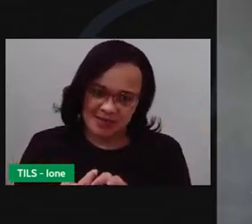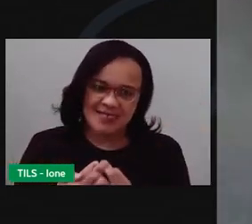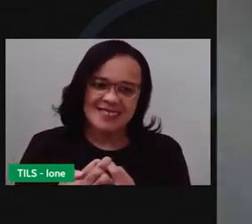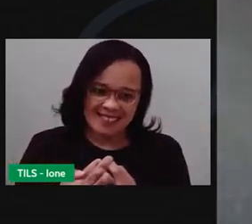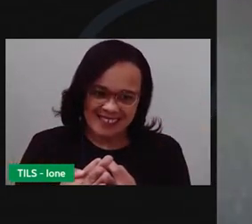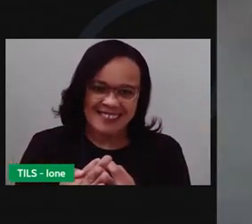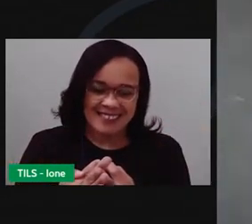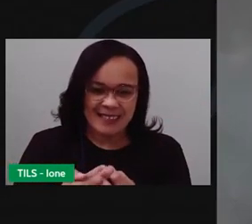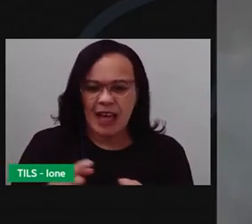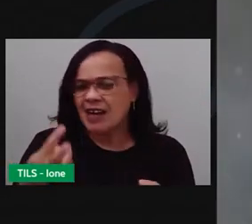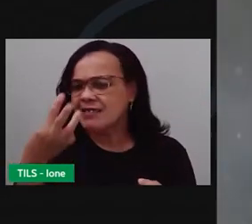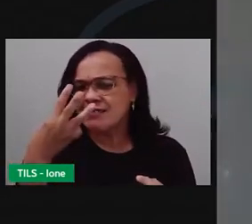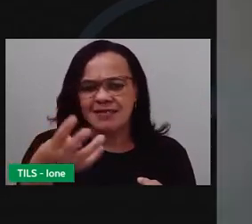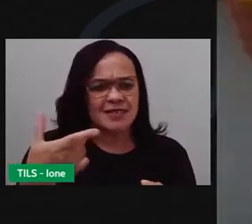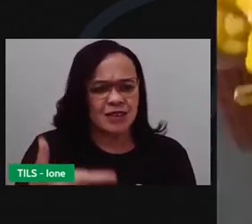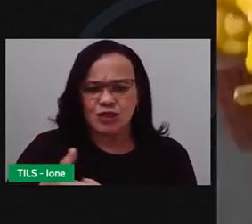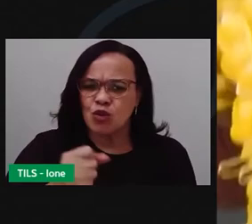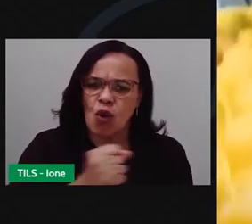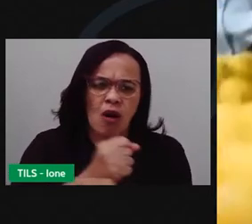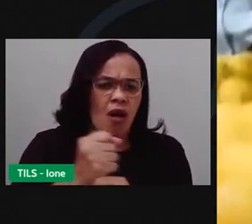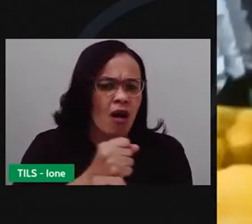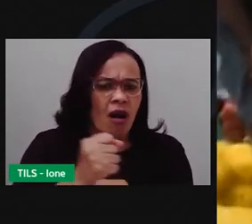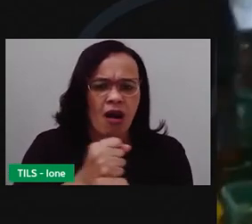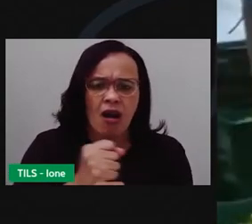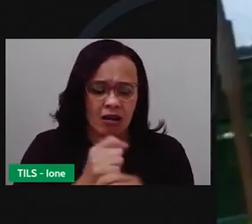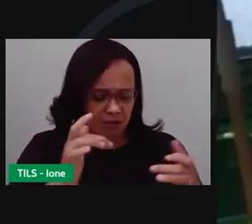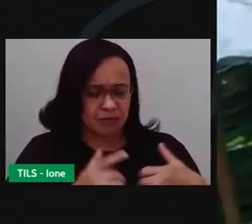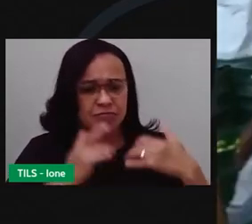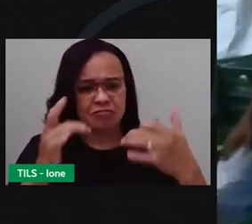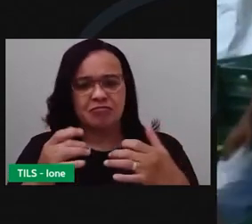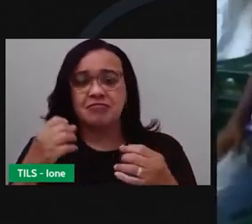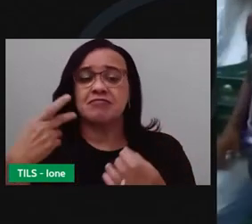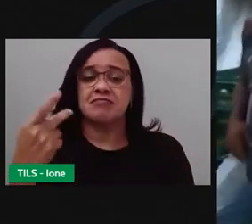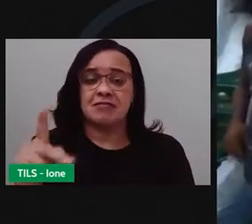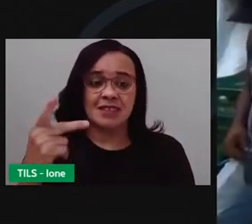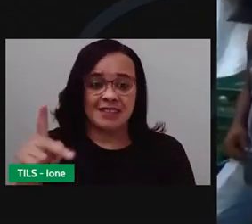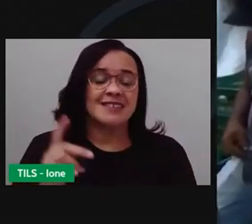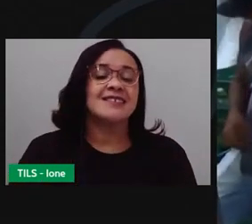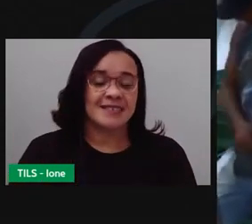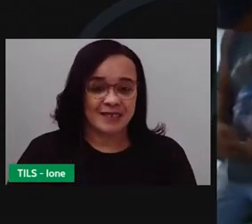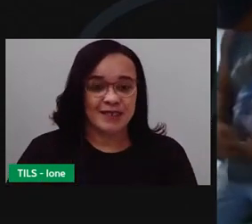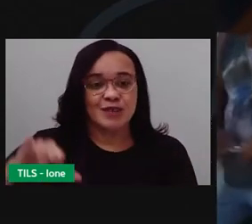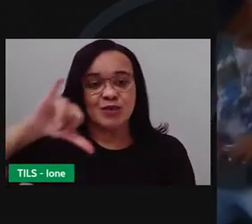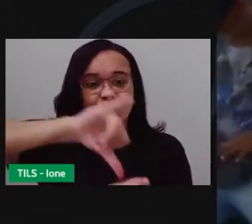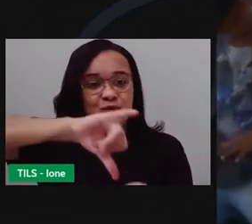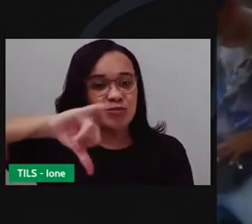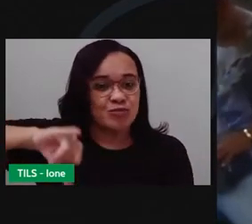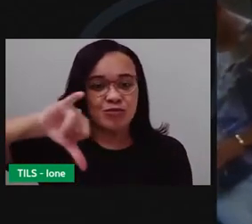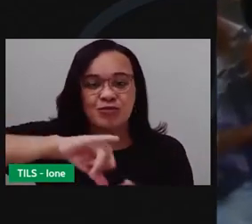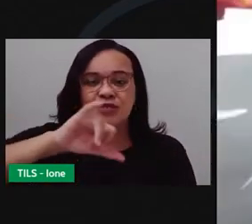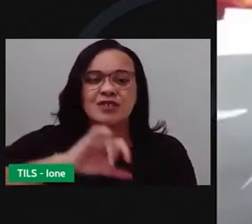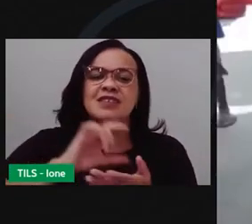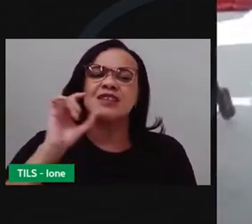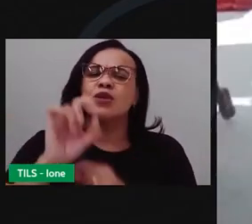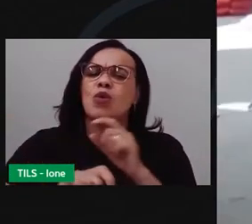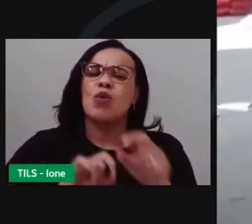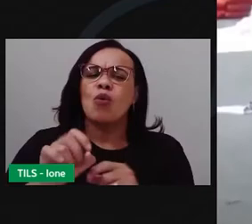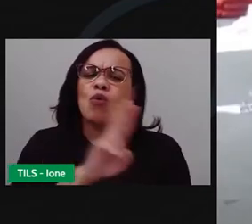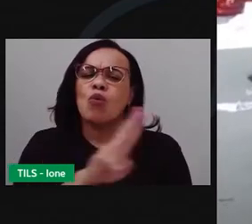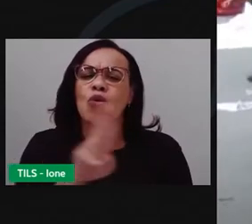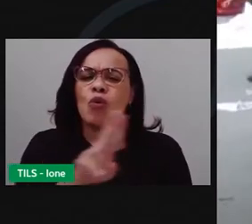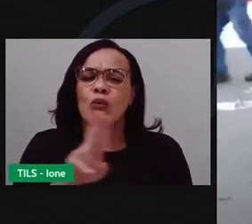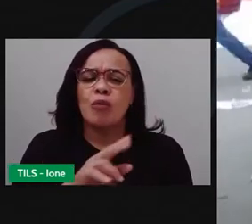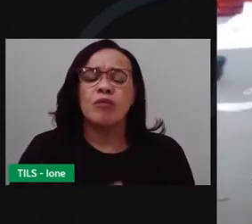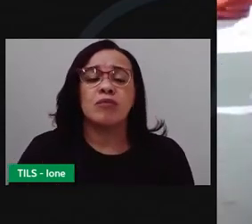Como recompensa, ganhou até uma nova identidade. No centro, ninguém o conhece pelo nome de batismo. Aqui,